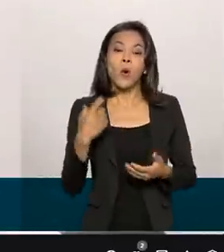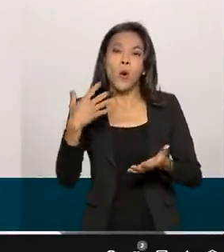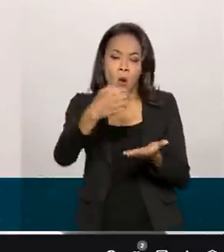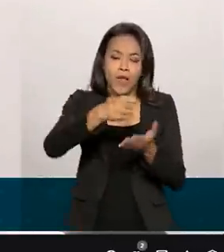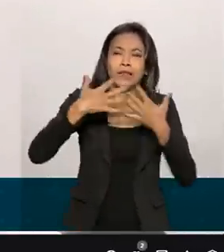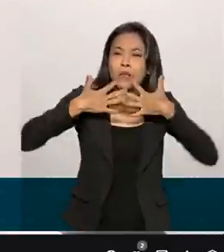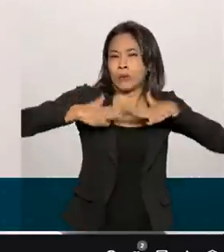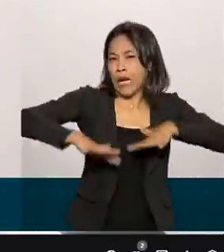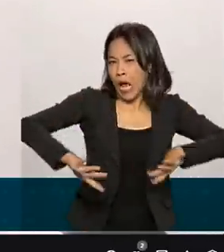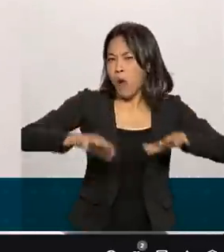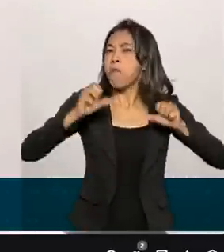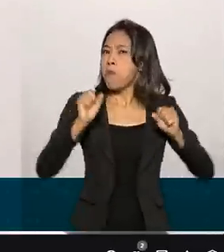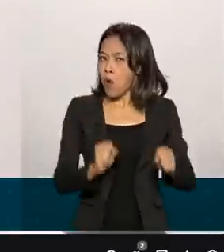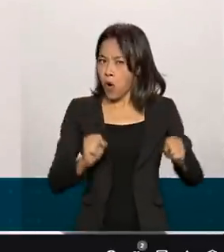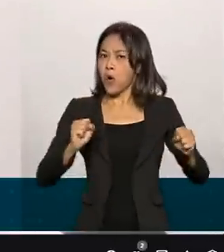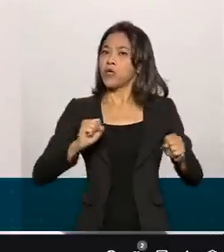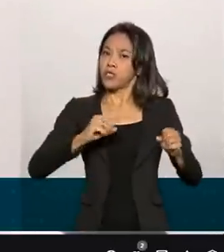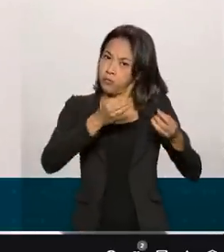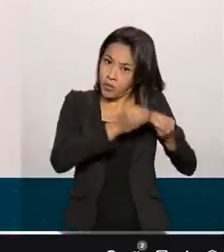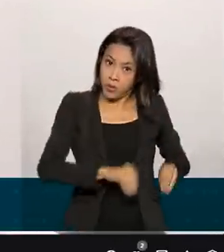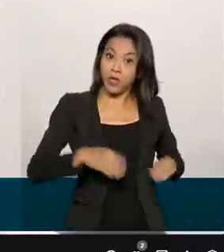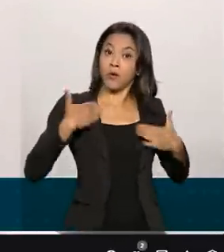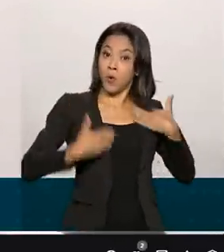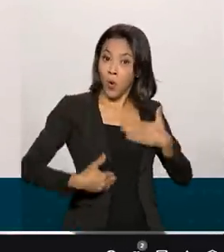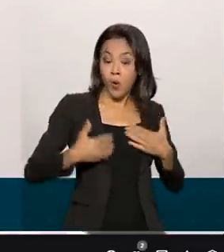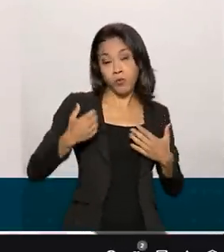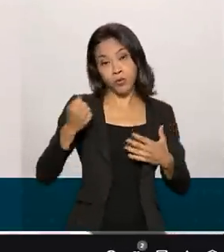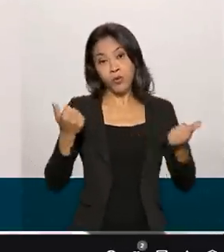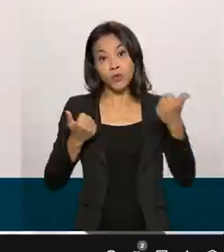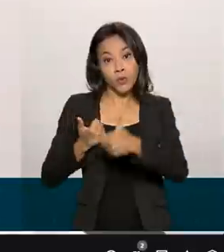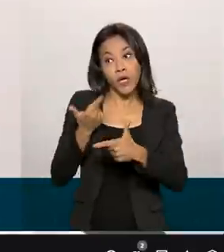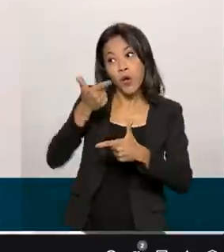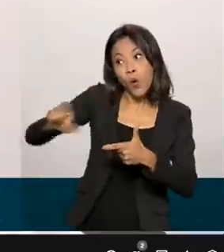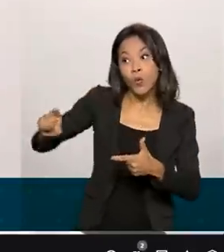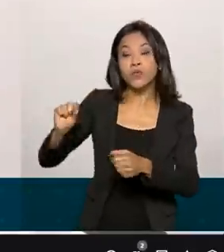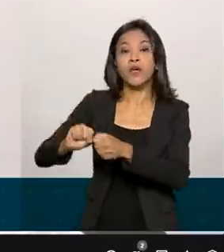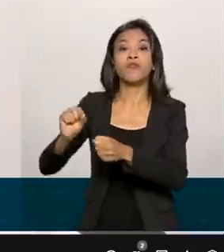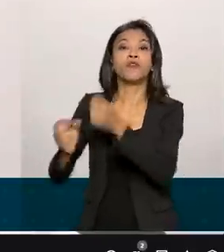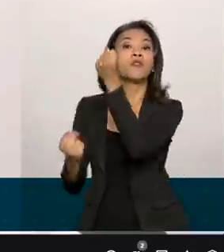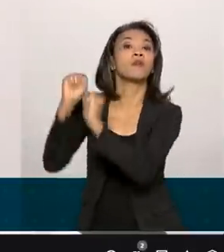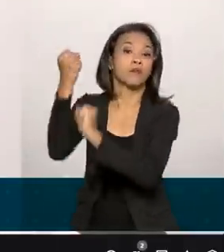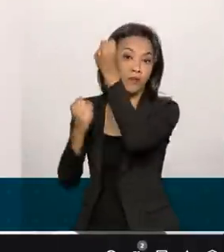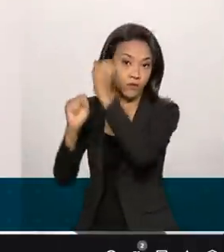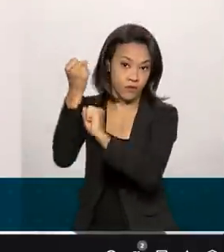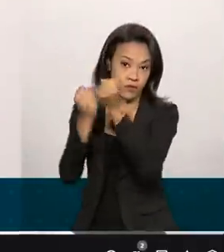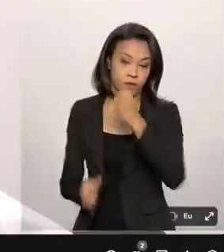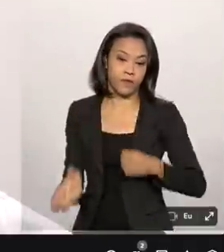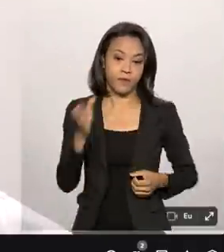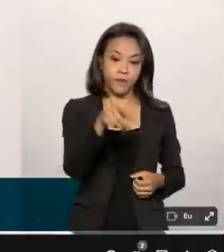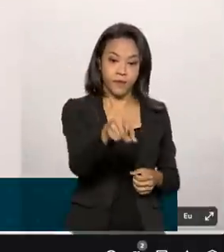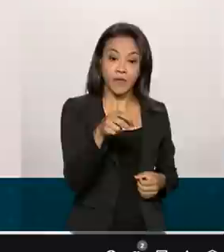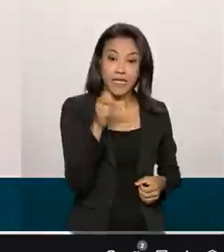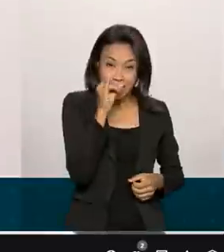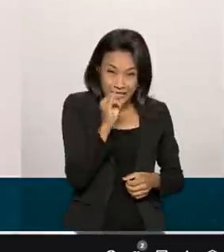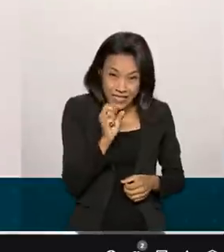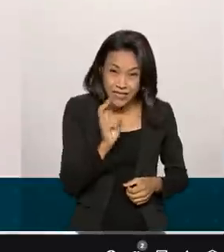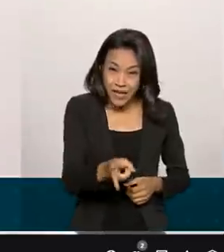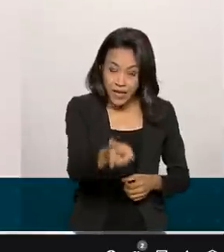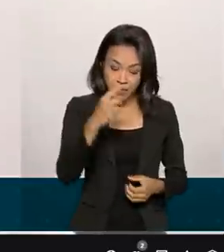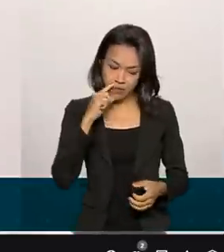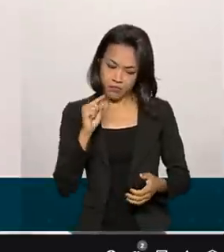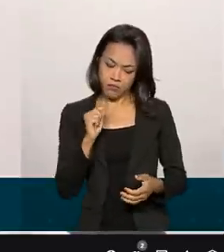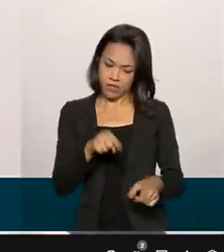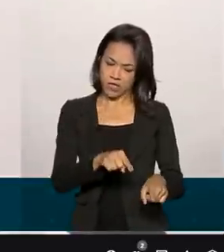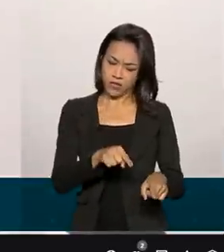pode fazer tão mal quanto qualquer outro produto sintético. Sempre questionar a real necessidade daquilo. Nunca